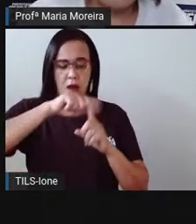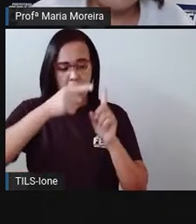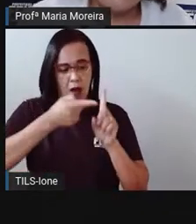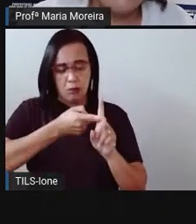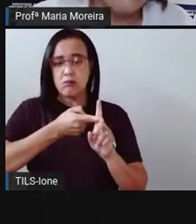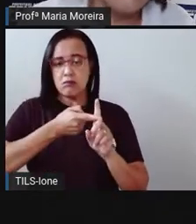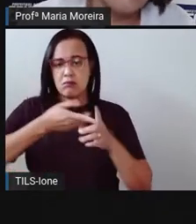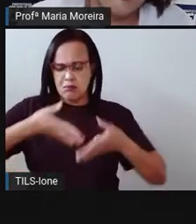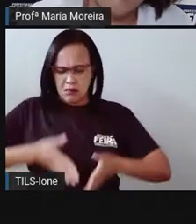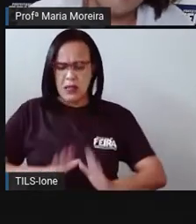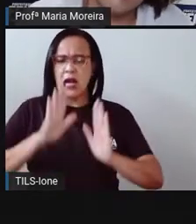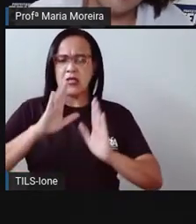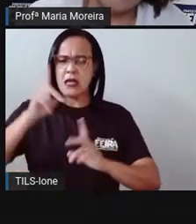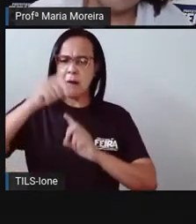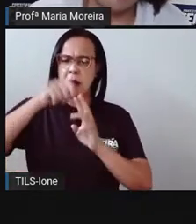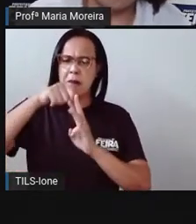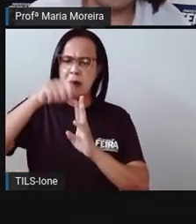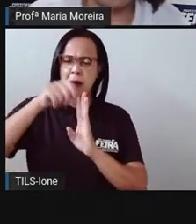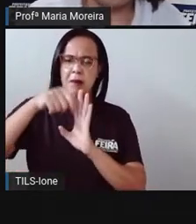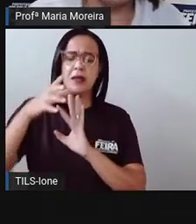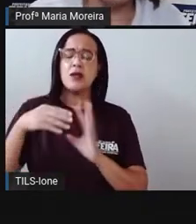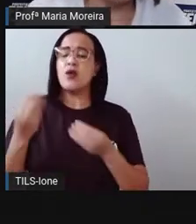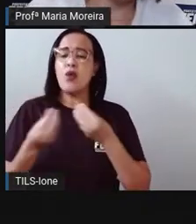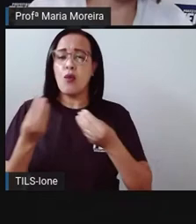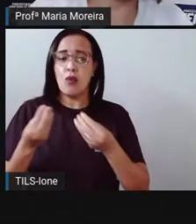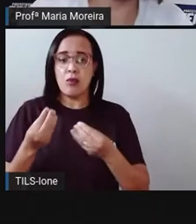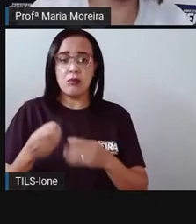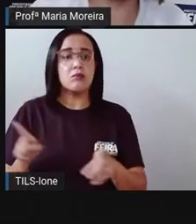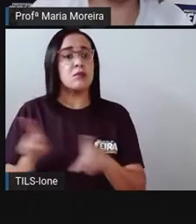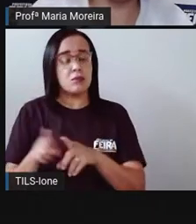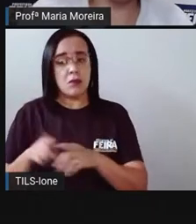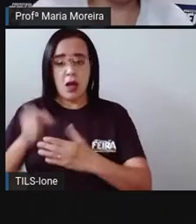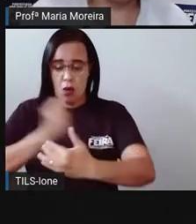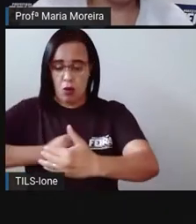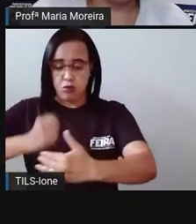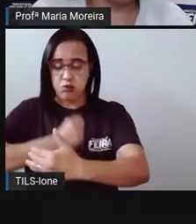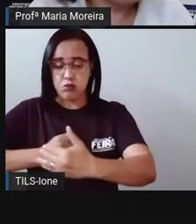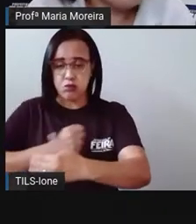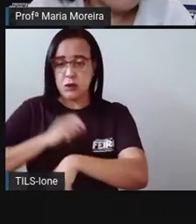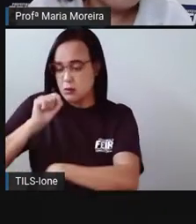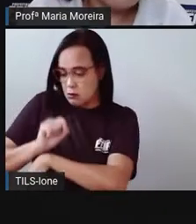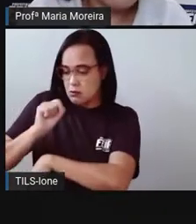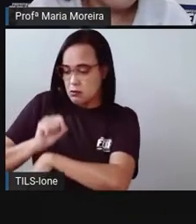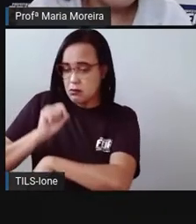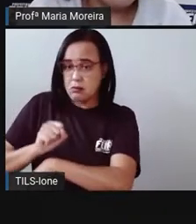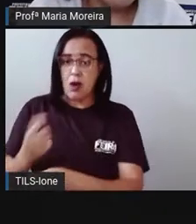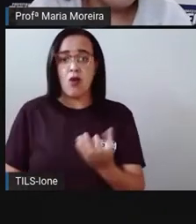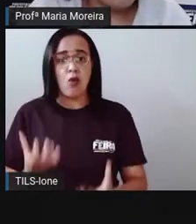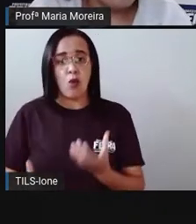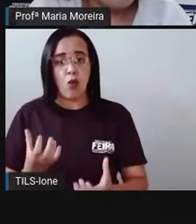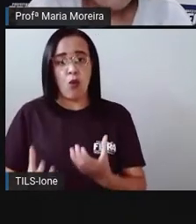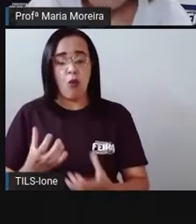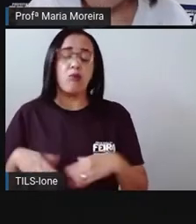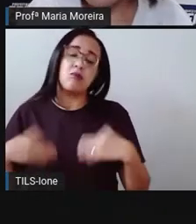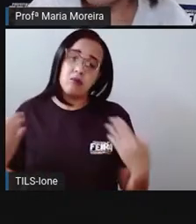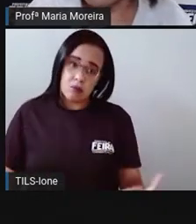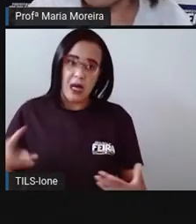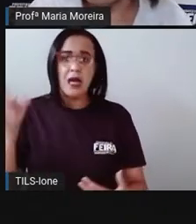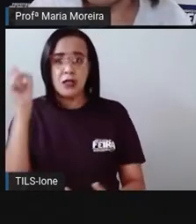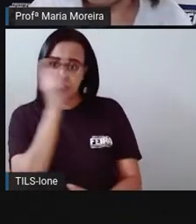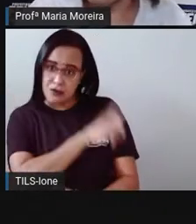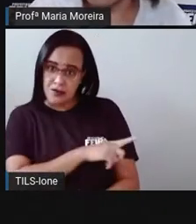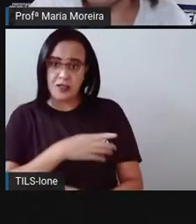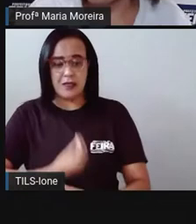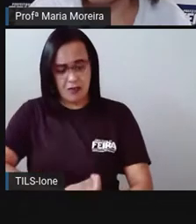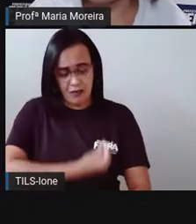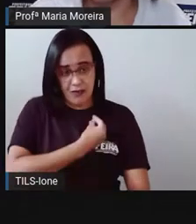quantos minutos uma comida teria que ficar ao forno. Então, como seria a vida aí sem um tempo? Para você seria